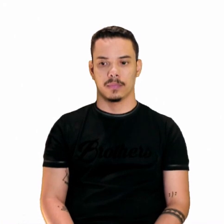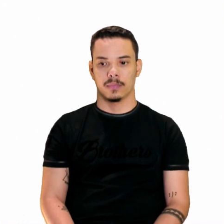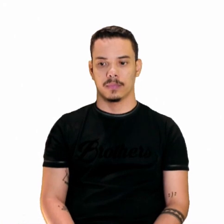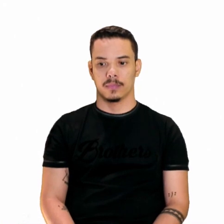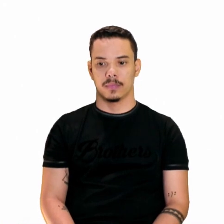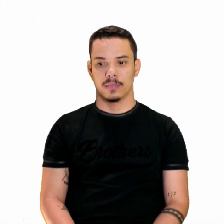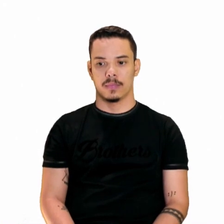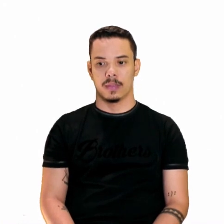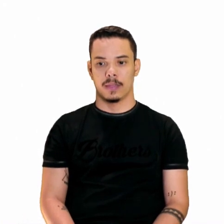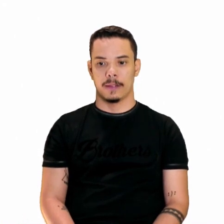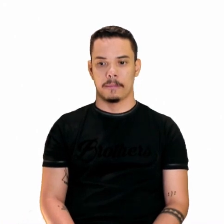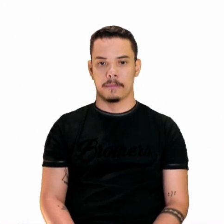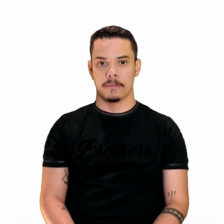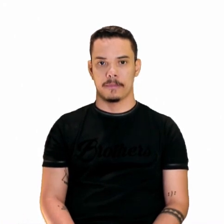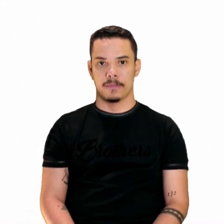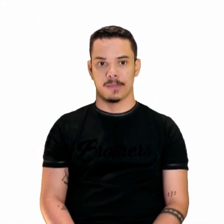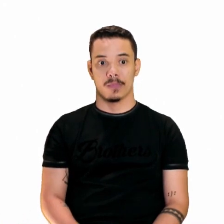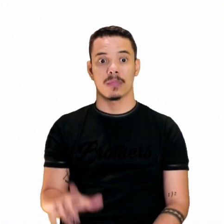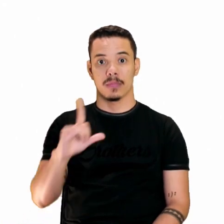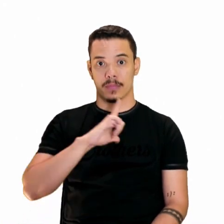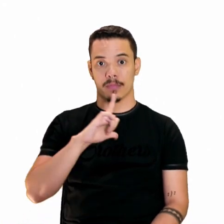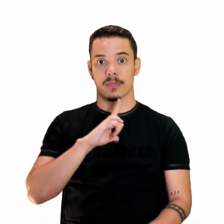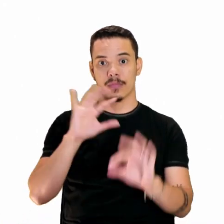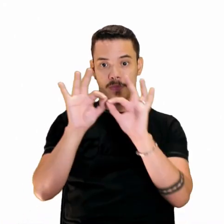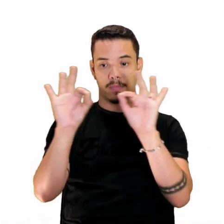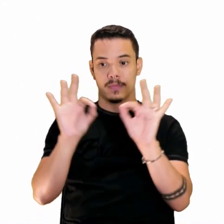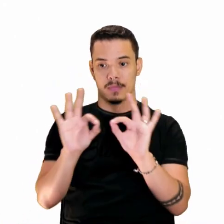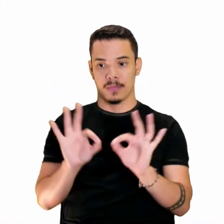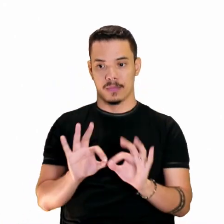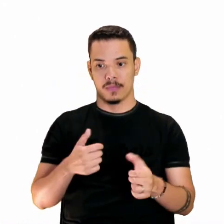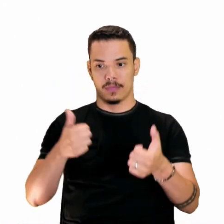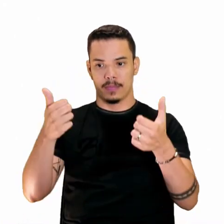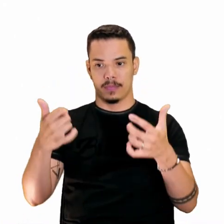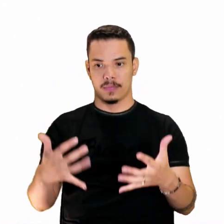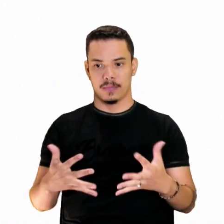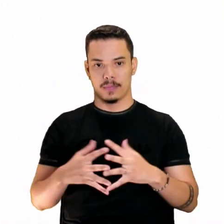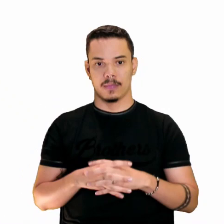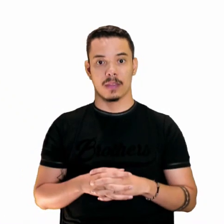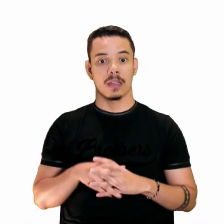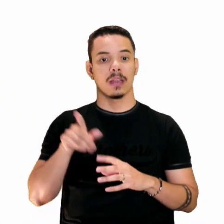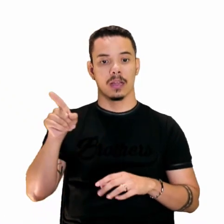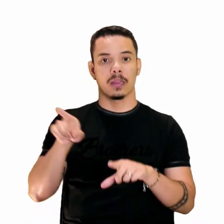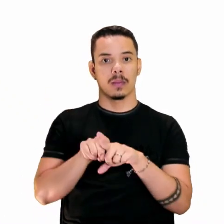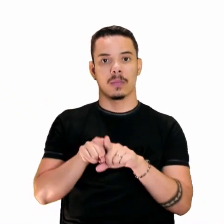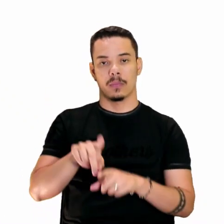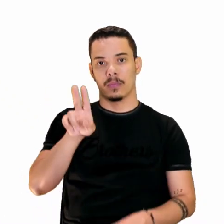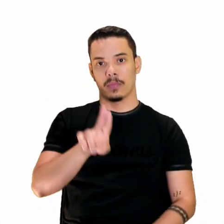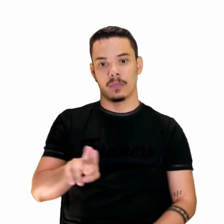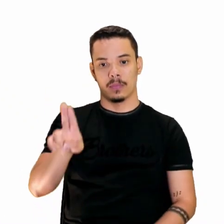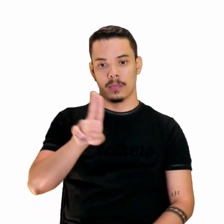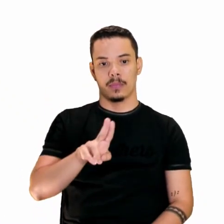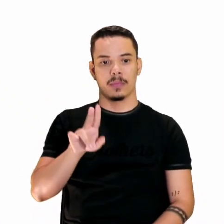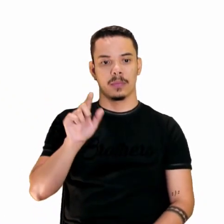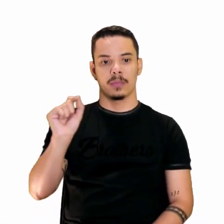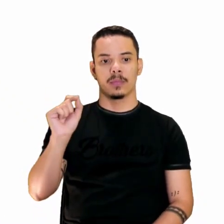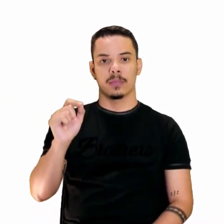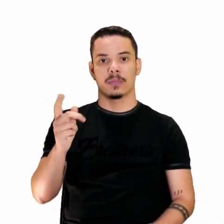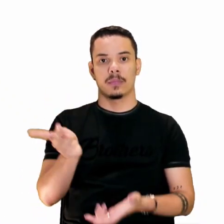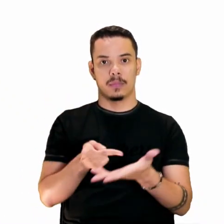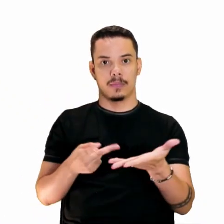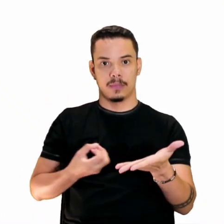cantam como os de lá, certo? Bom, esse é um recurso que foi muito utilizado pelos poetas